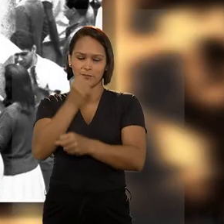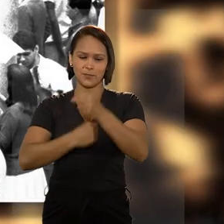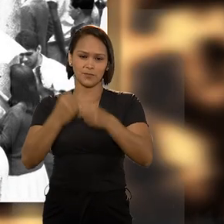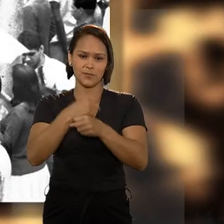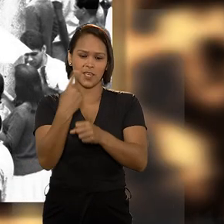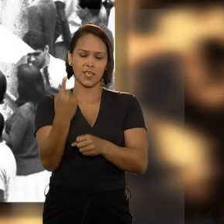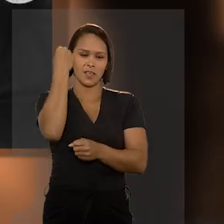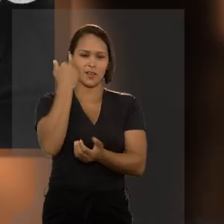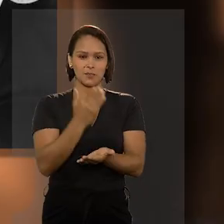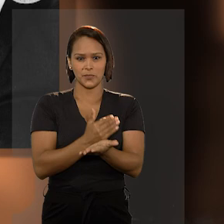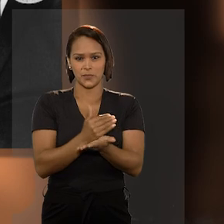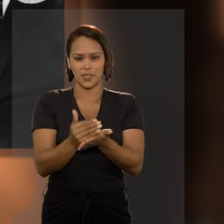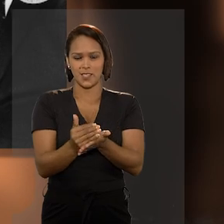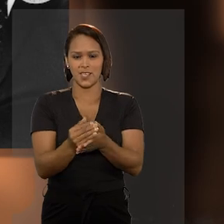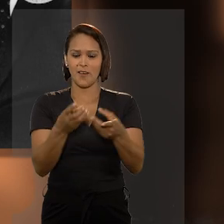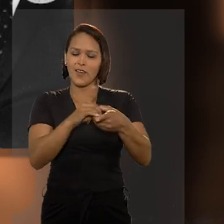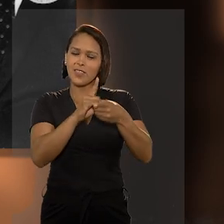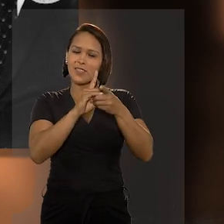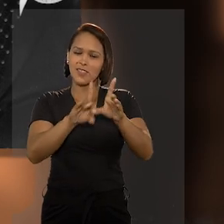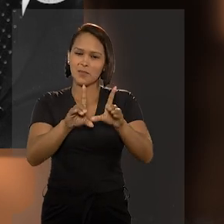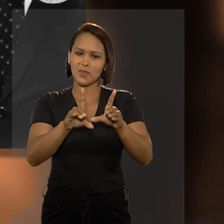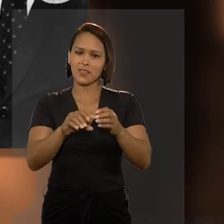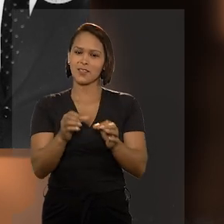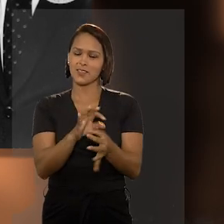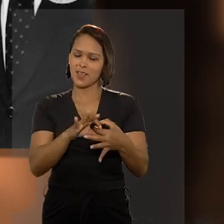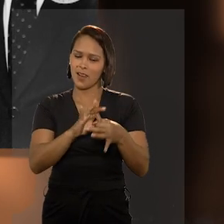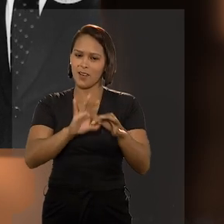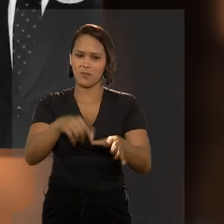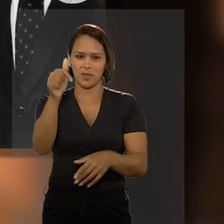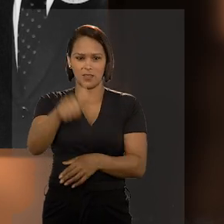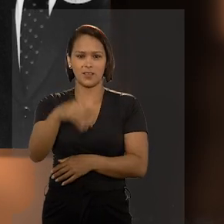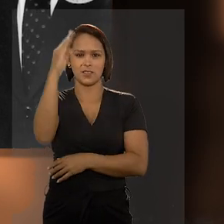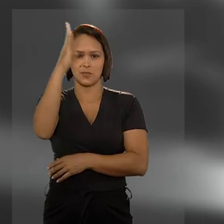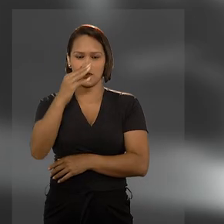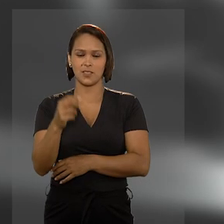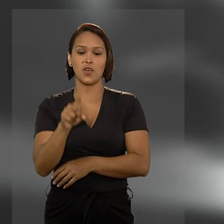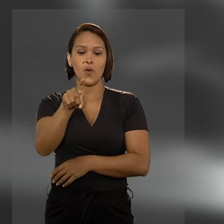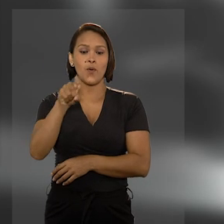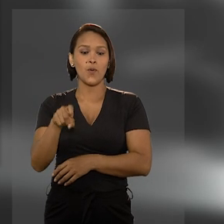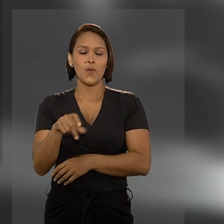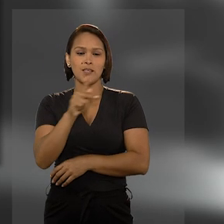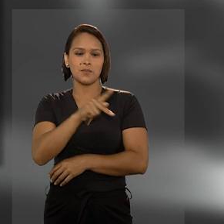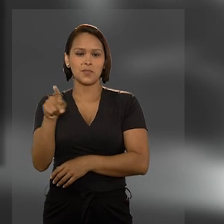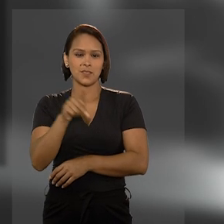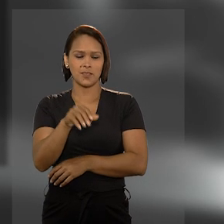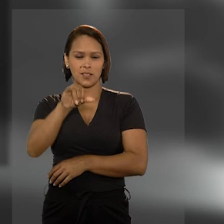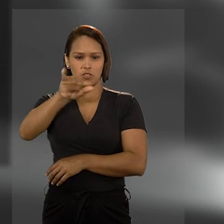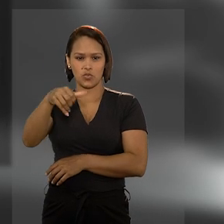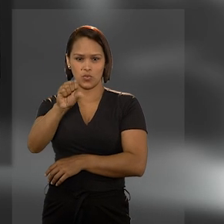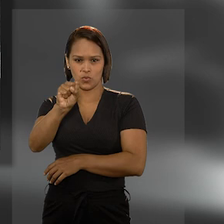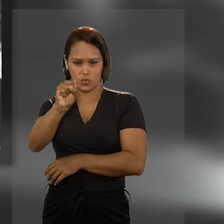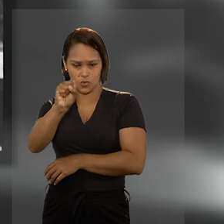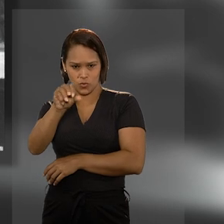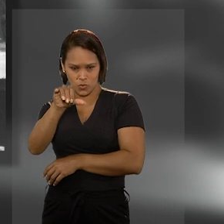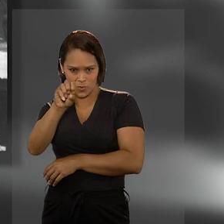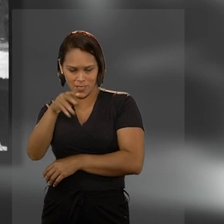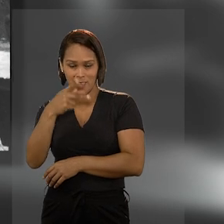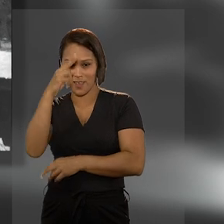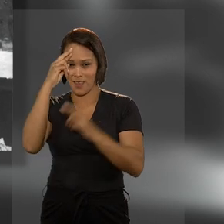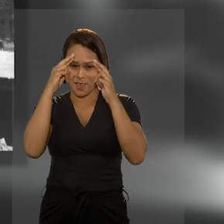do regime militar e iniciava o processo de redemocratização do país. O ex-presidente da República, José Sarney,